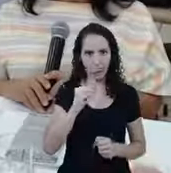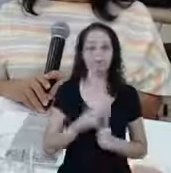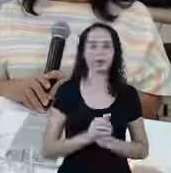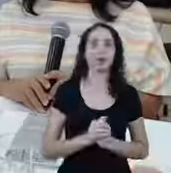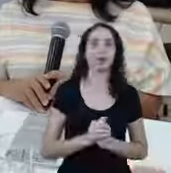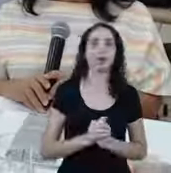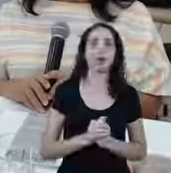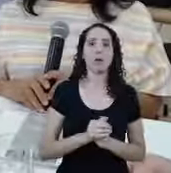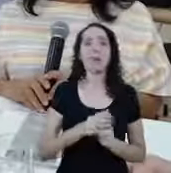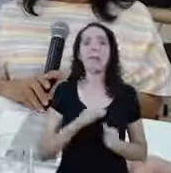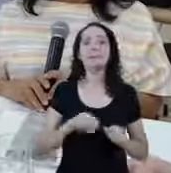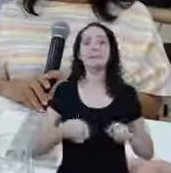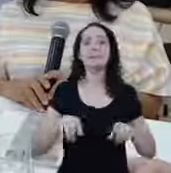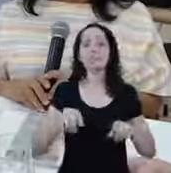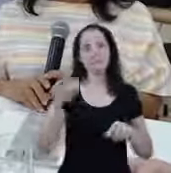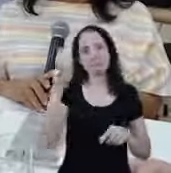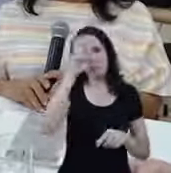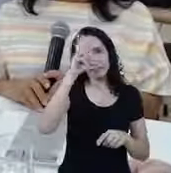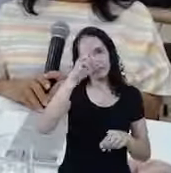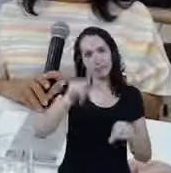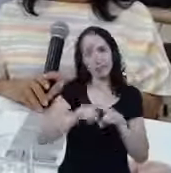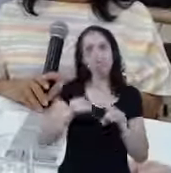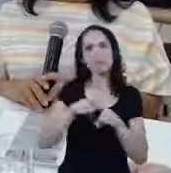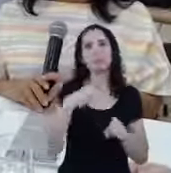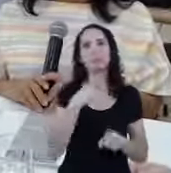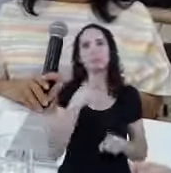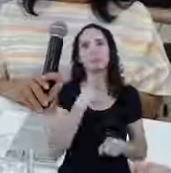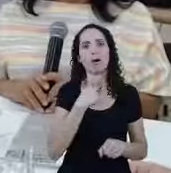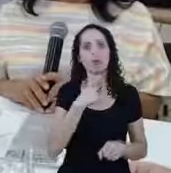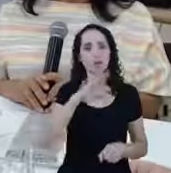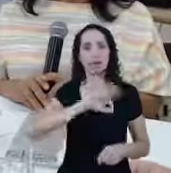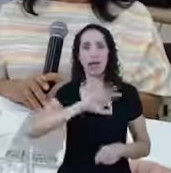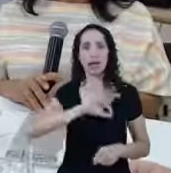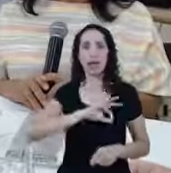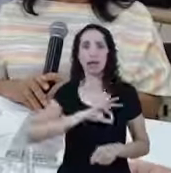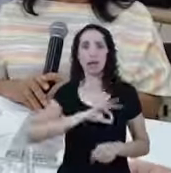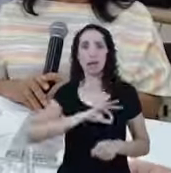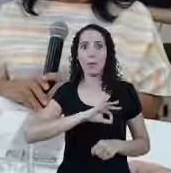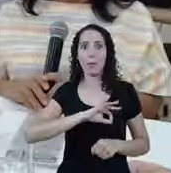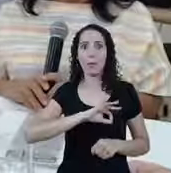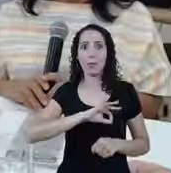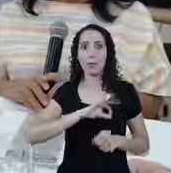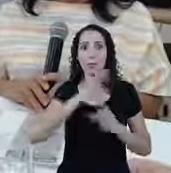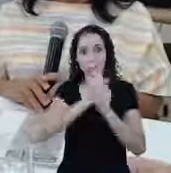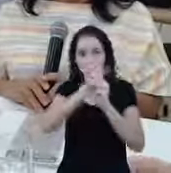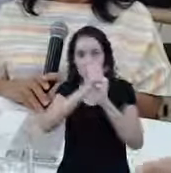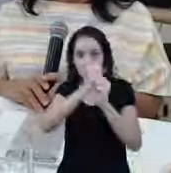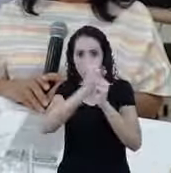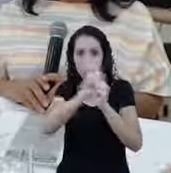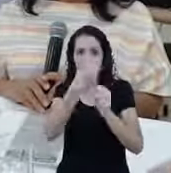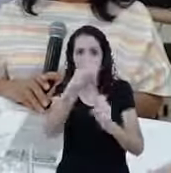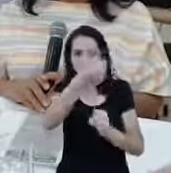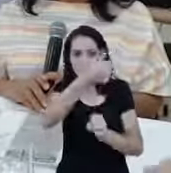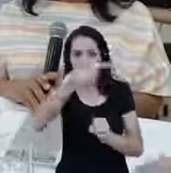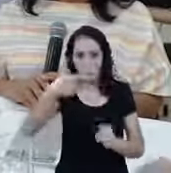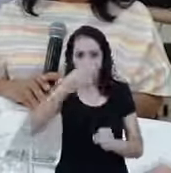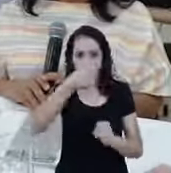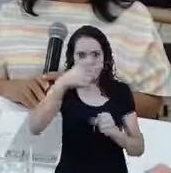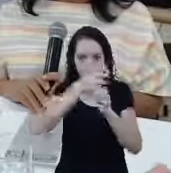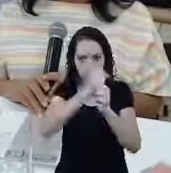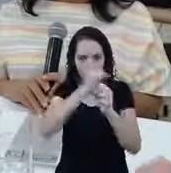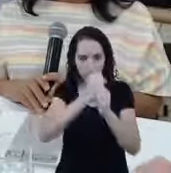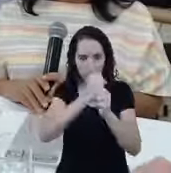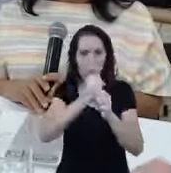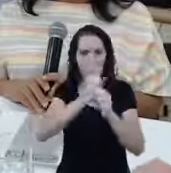não pode ter tido uma renda superior a R$ 28 mil no ano de 2018 Então ele tem que ser